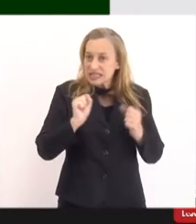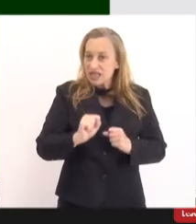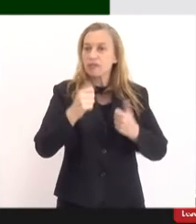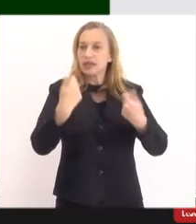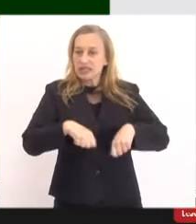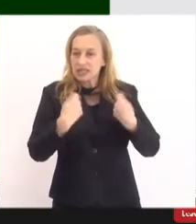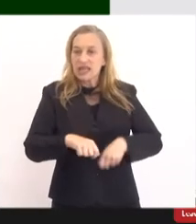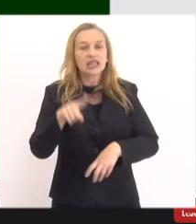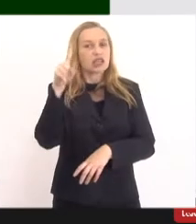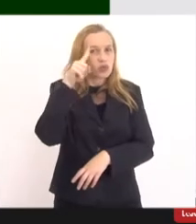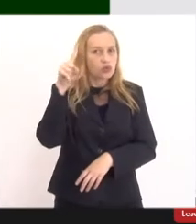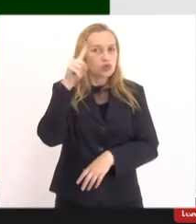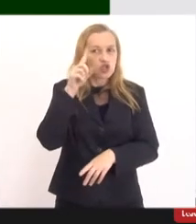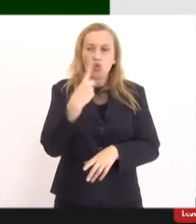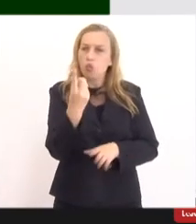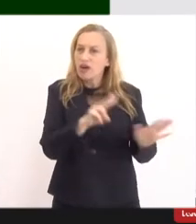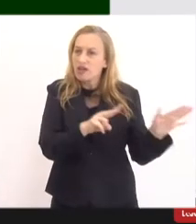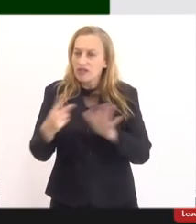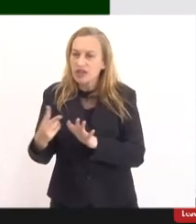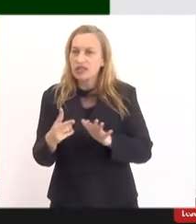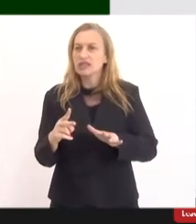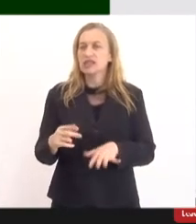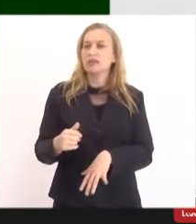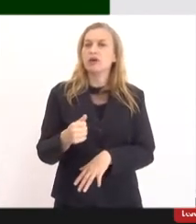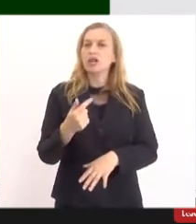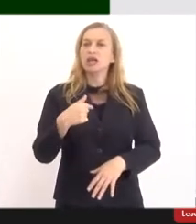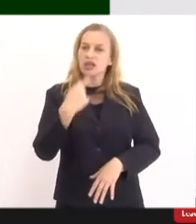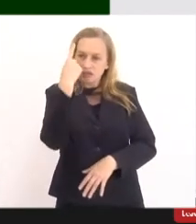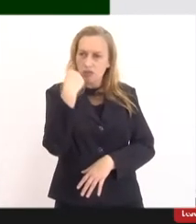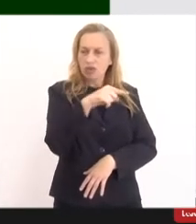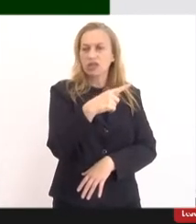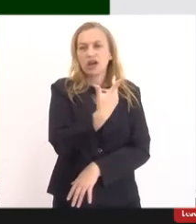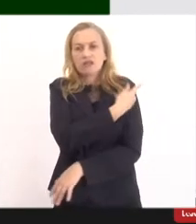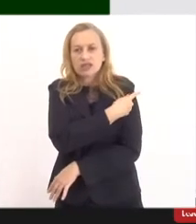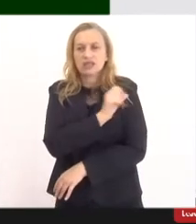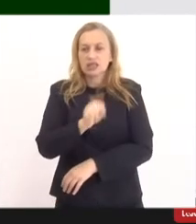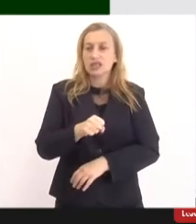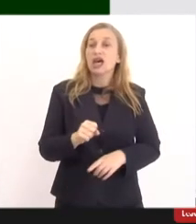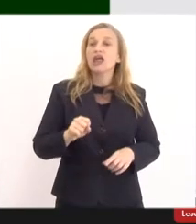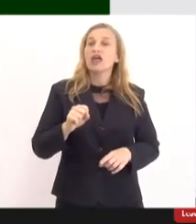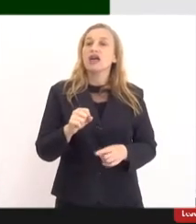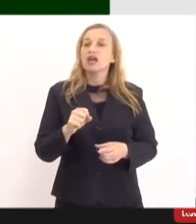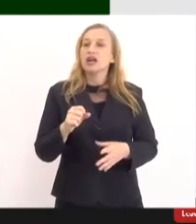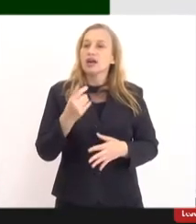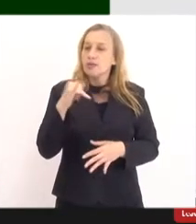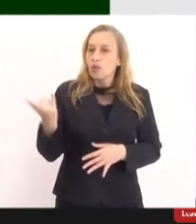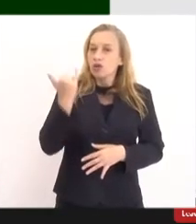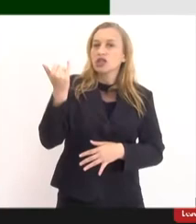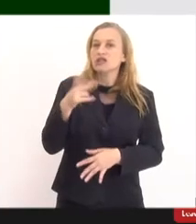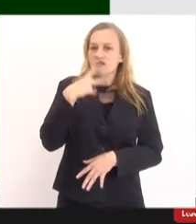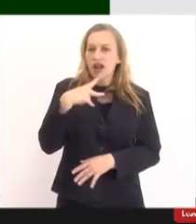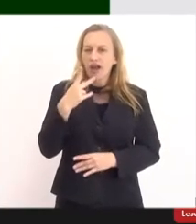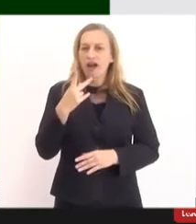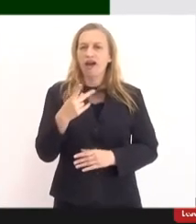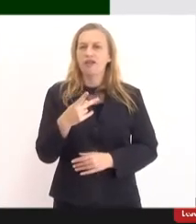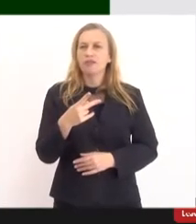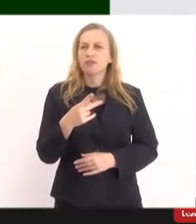semana, vai ter que ser, né? Então, eles estão comandando. E aí, é importante o pessoal entender aqui,